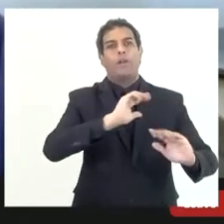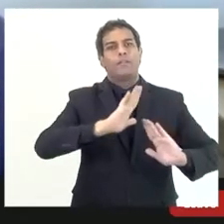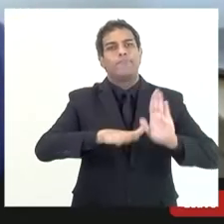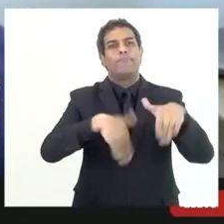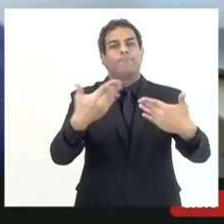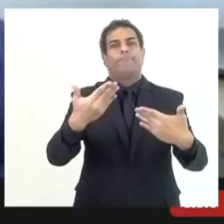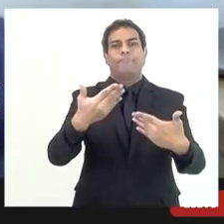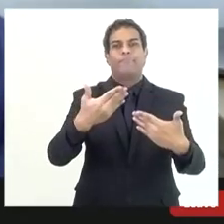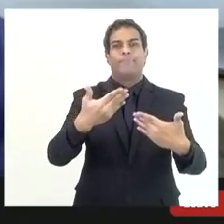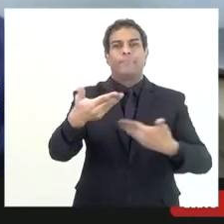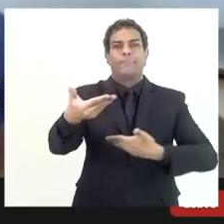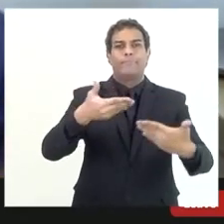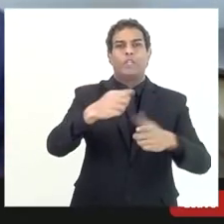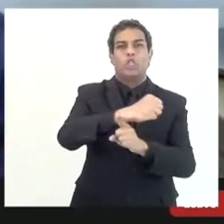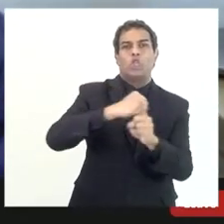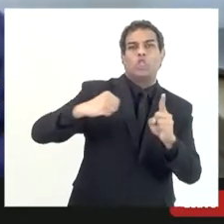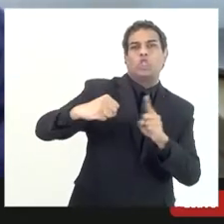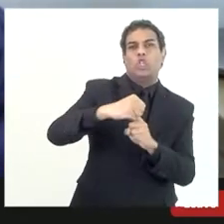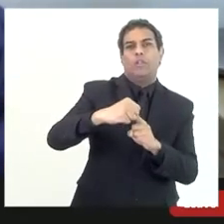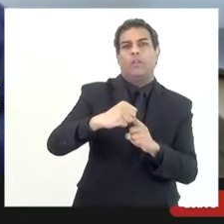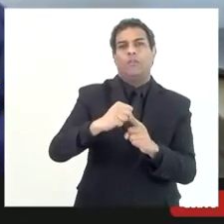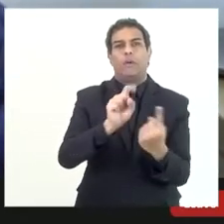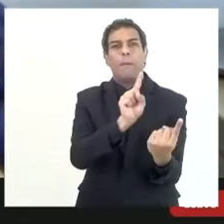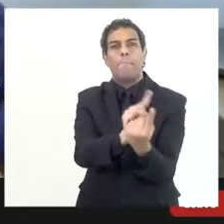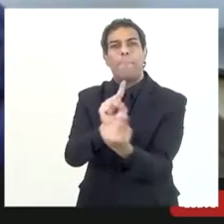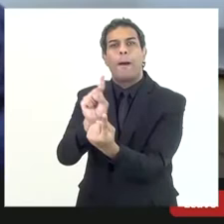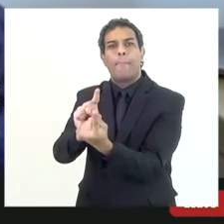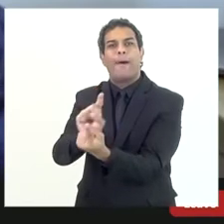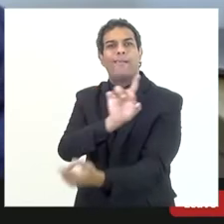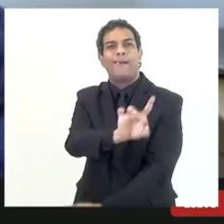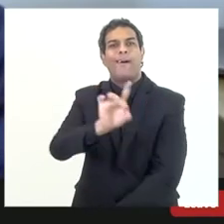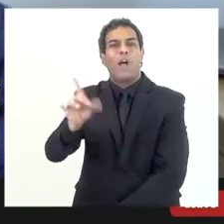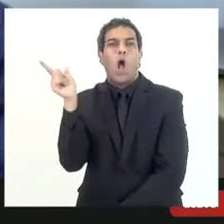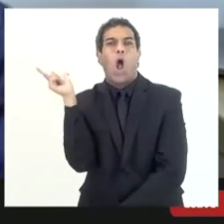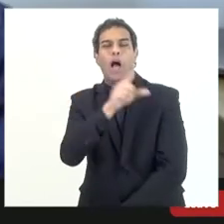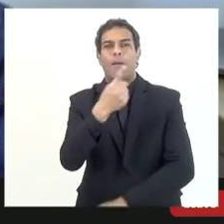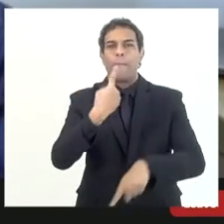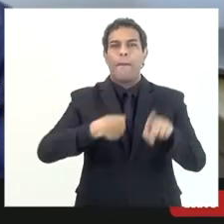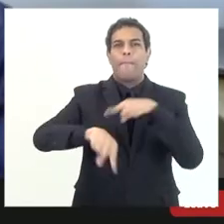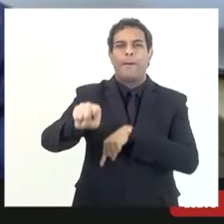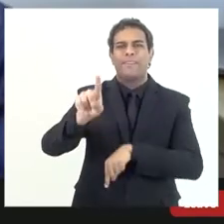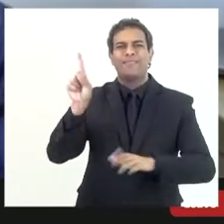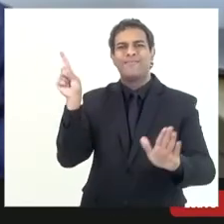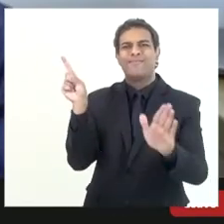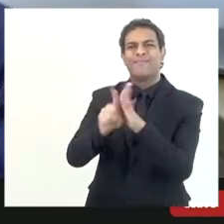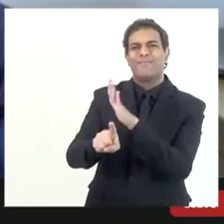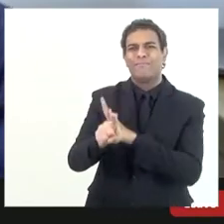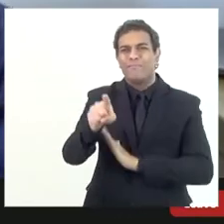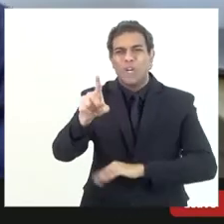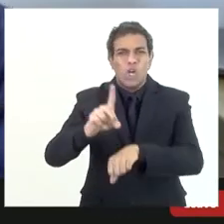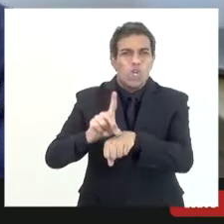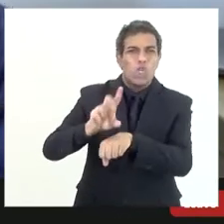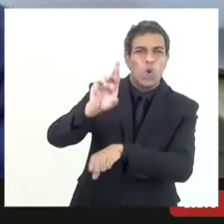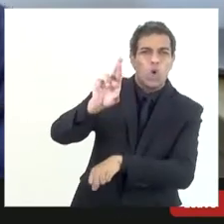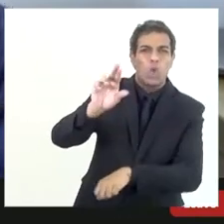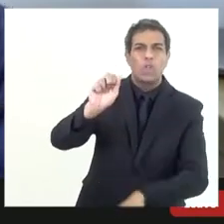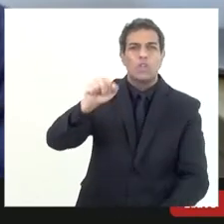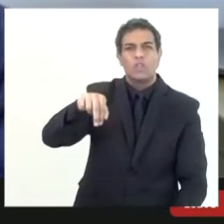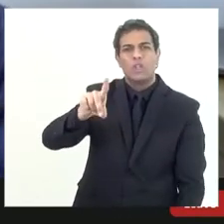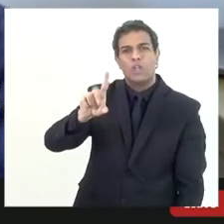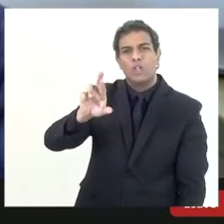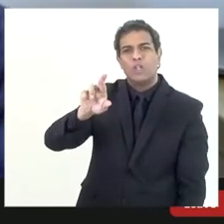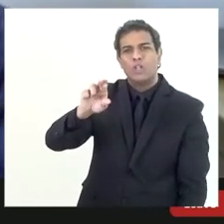então eu queria perguntar já levantei aqui mas queria perguntar se o doutor André já está com acesso para